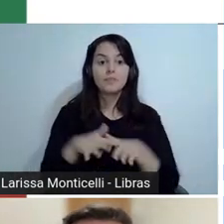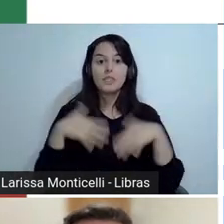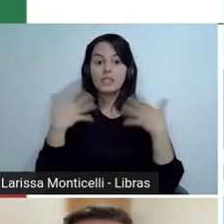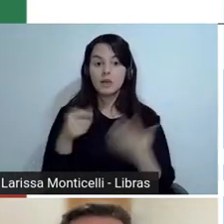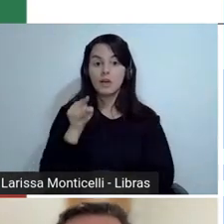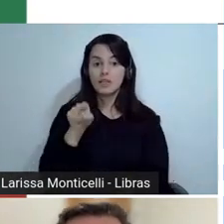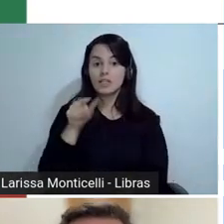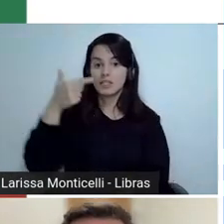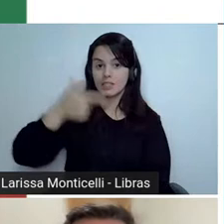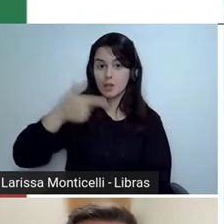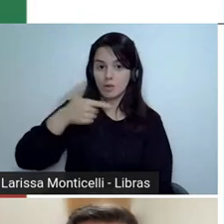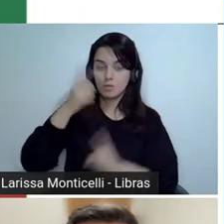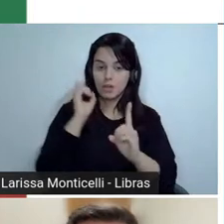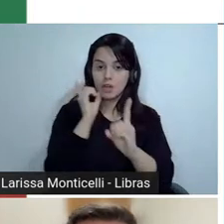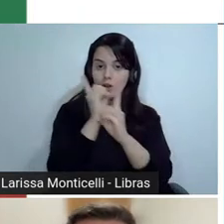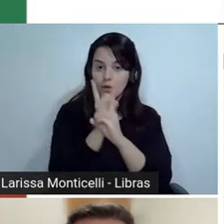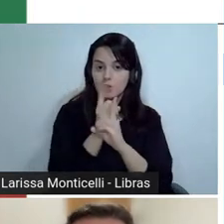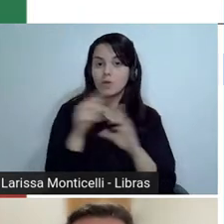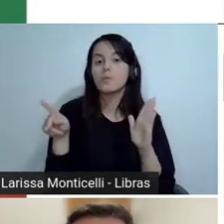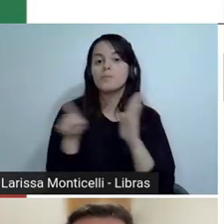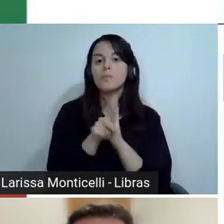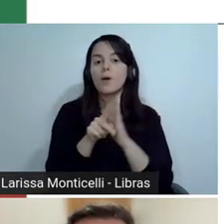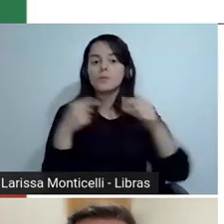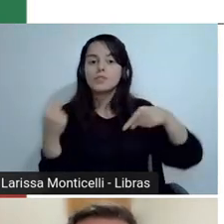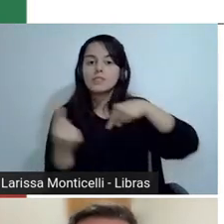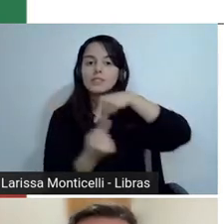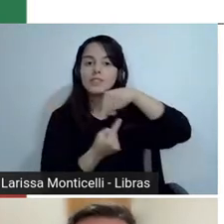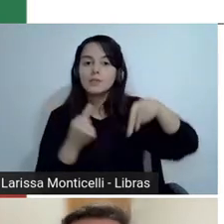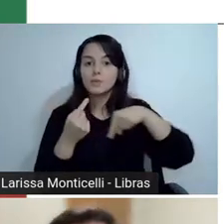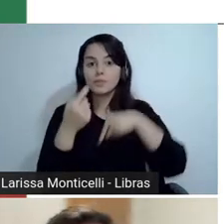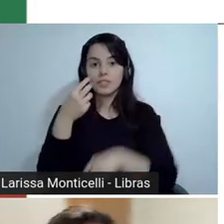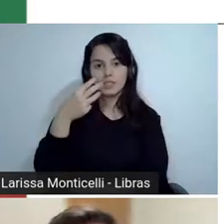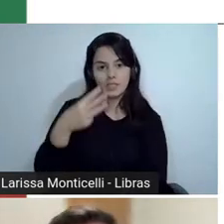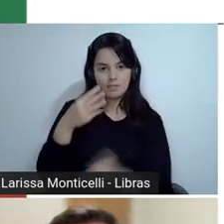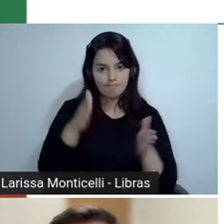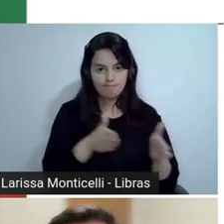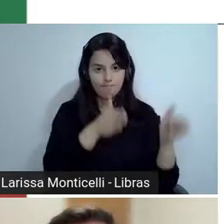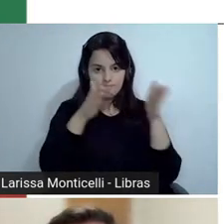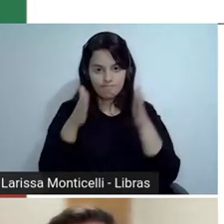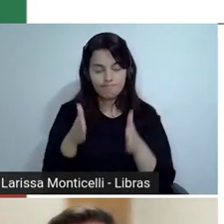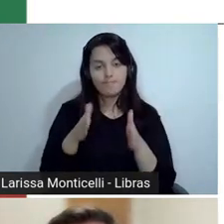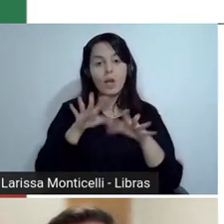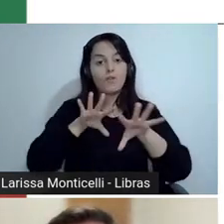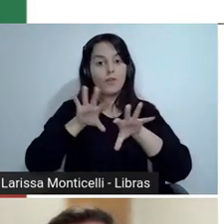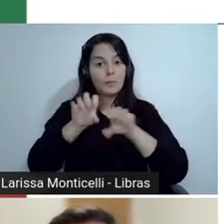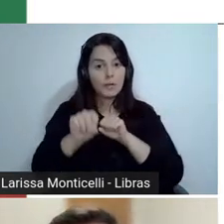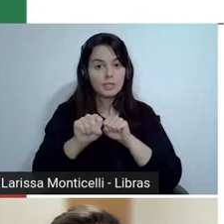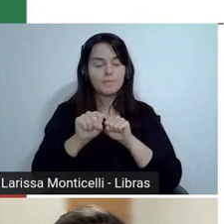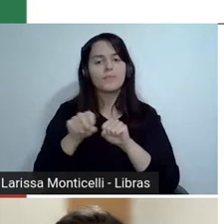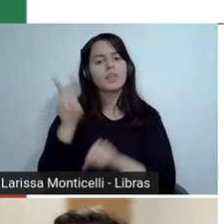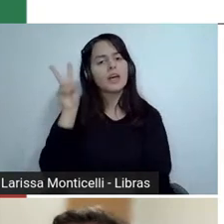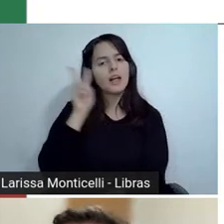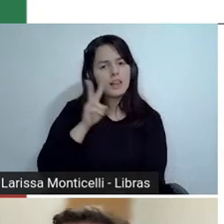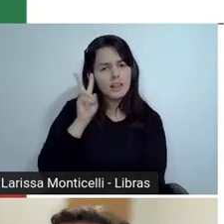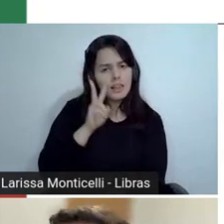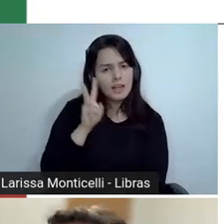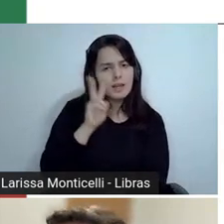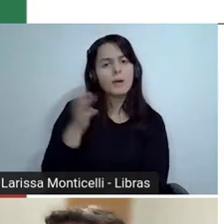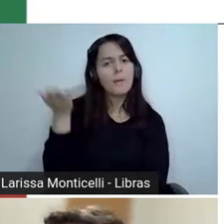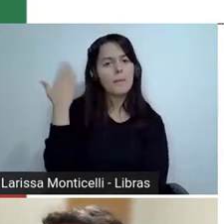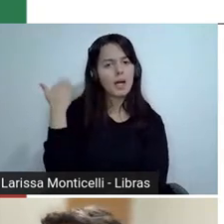encontro, então, do ciclo 3, né, de formação. E se vocês lembram, nosso último